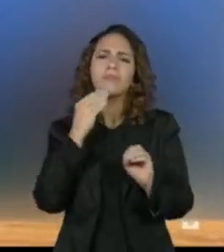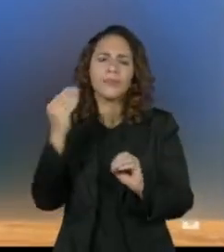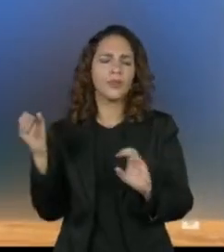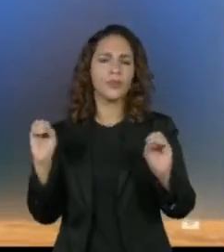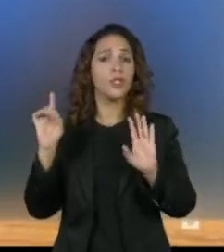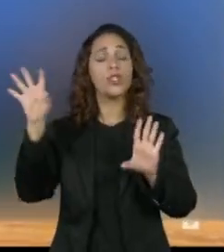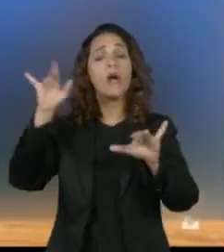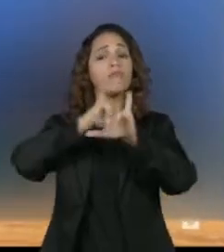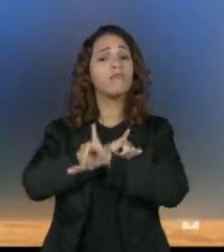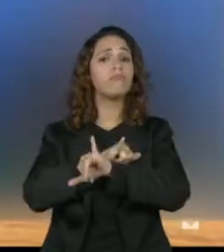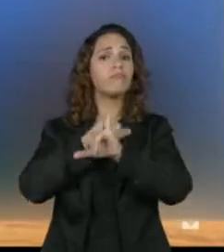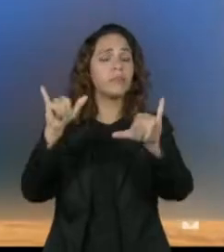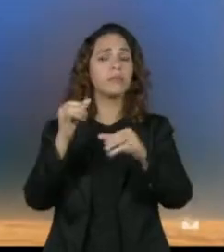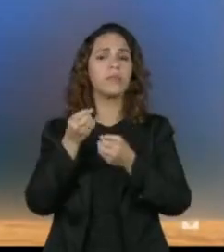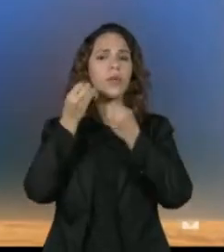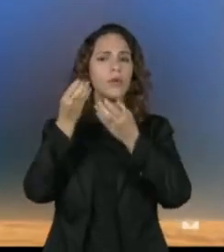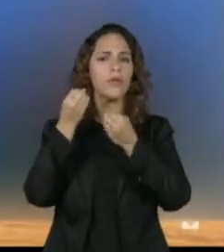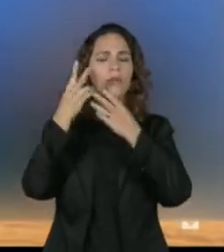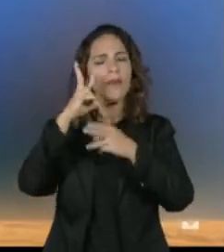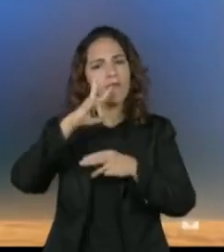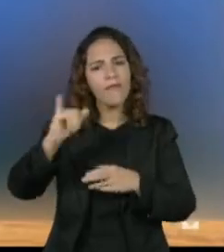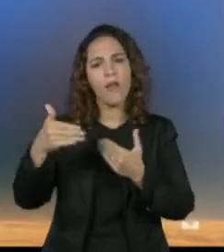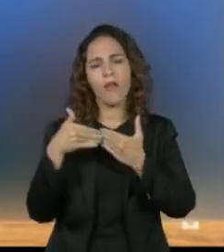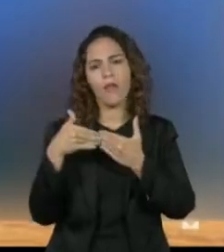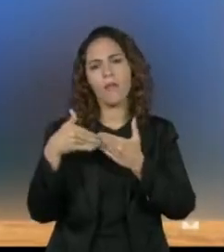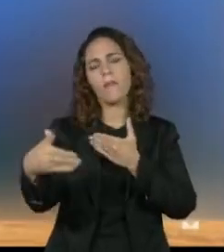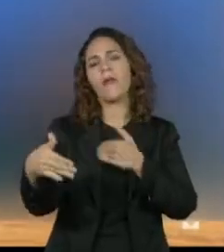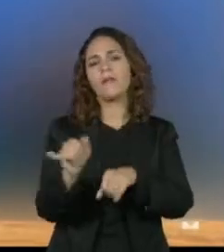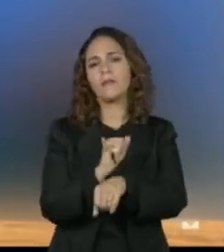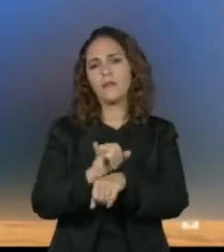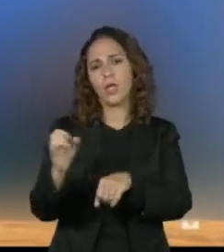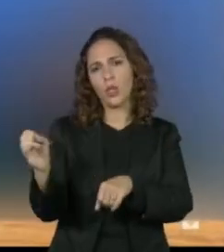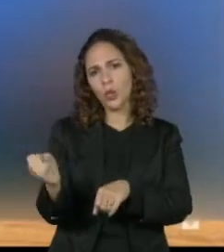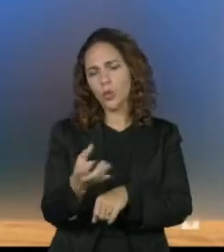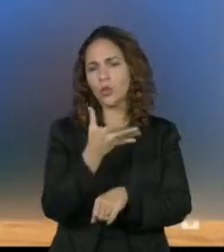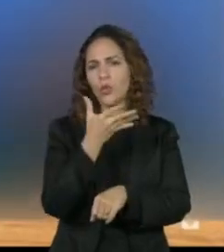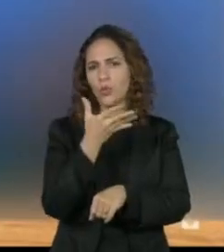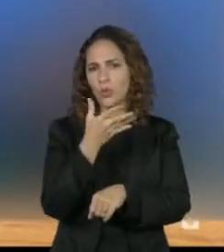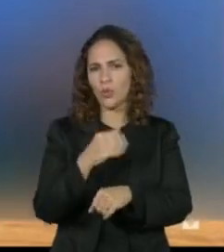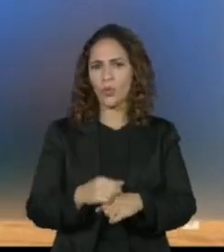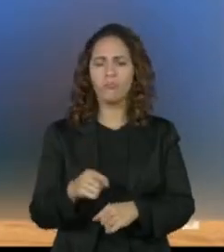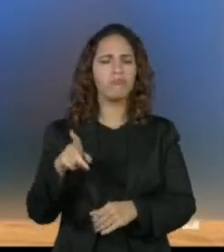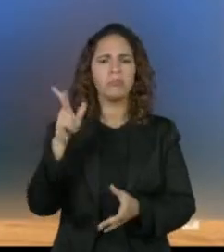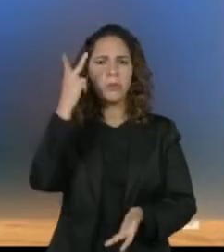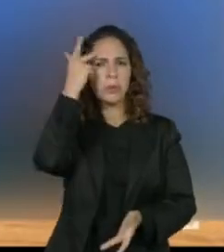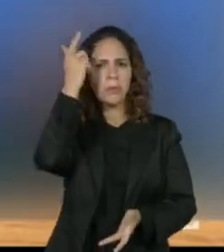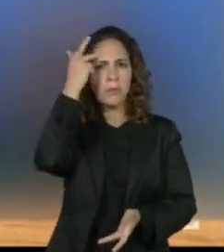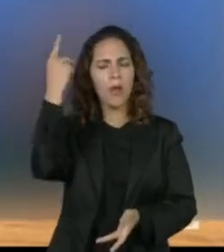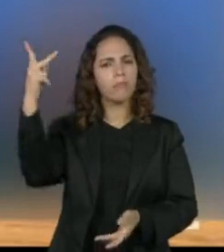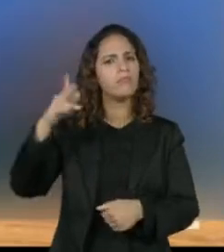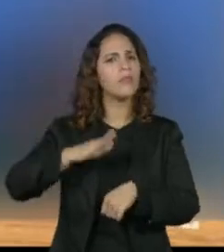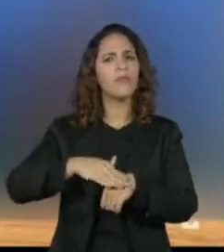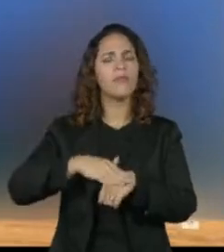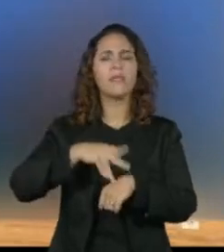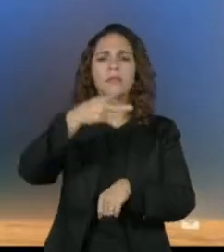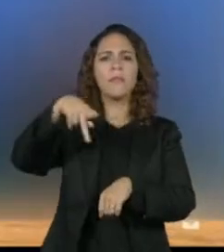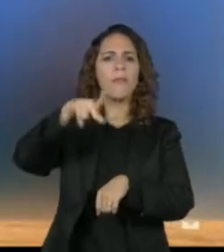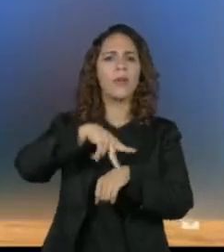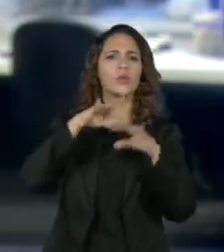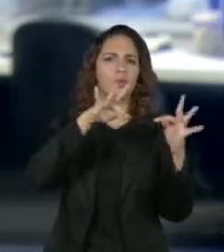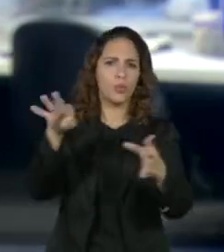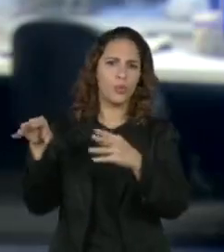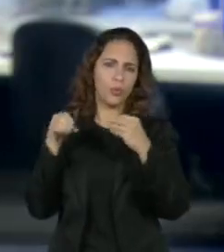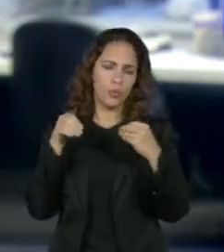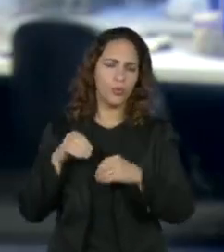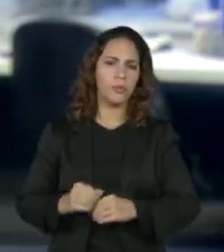o que será implementado aqui no mundo. Então, o papel normal deles, eles fazem isso em todos os países que eles atuam.